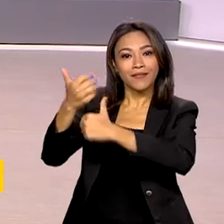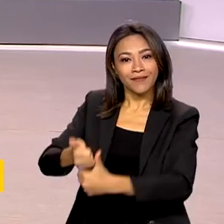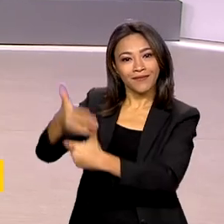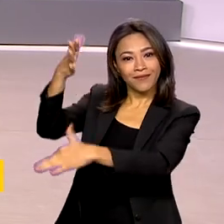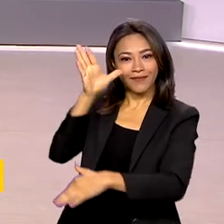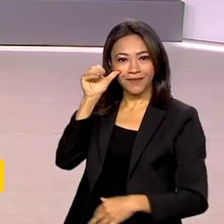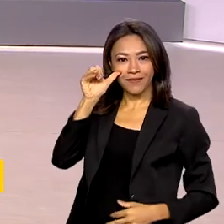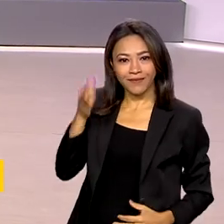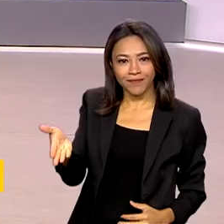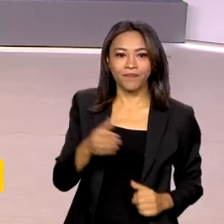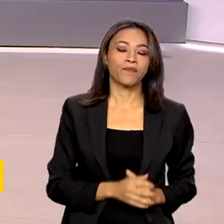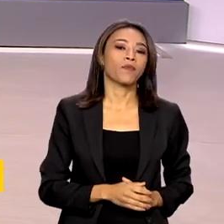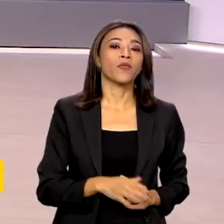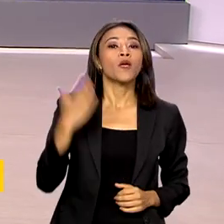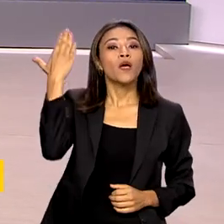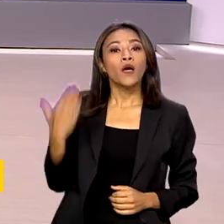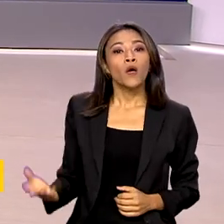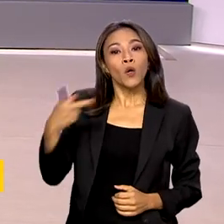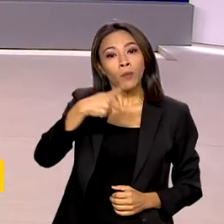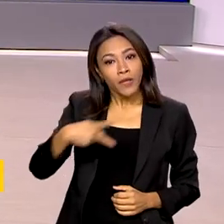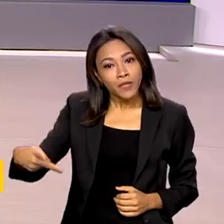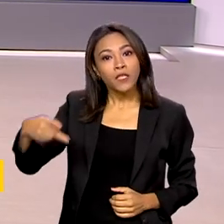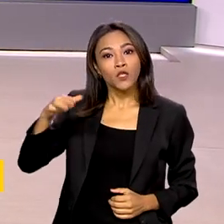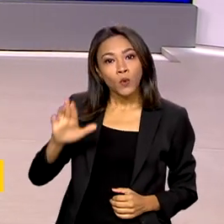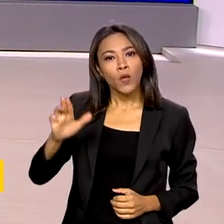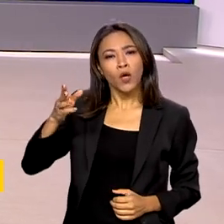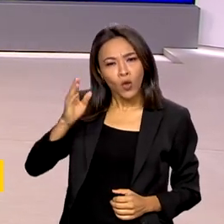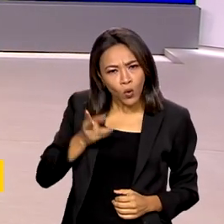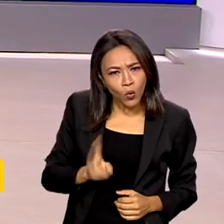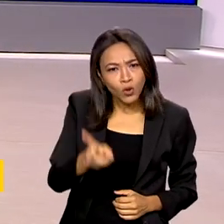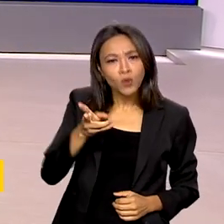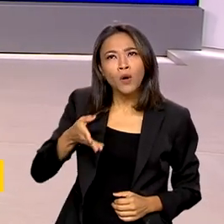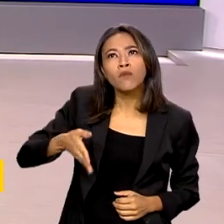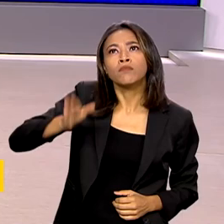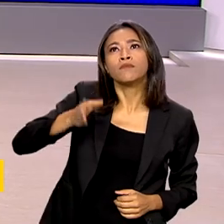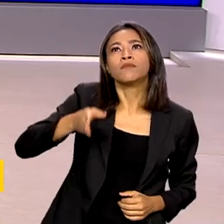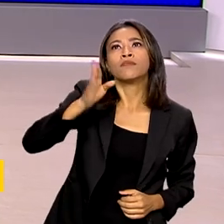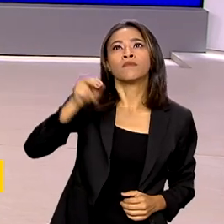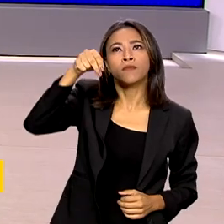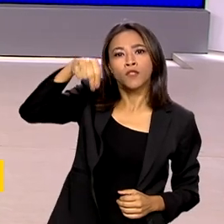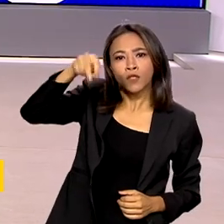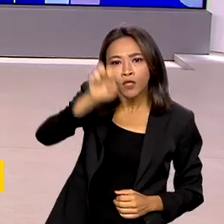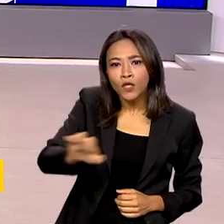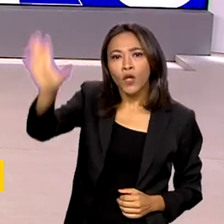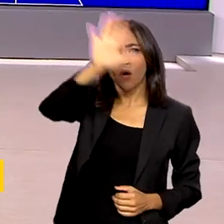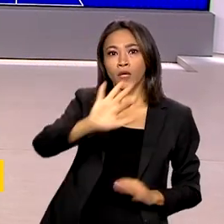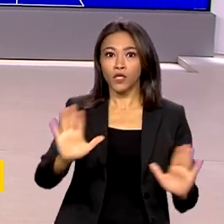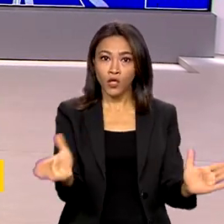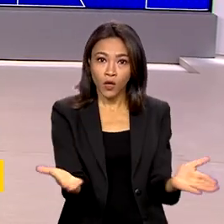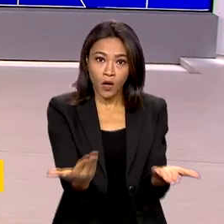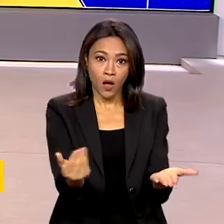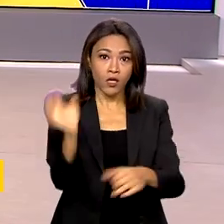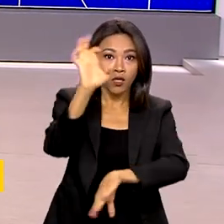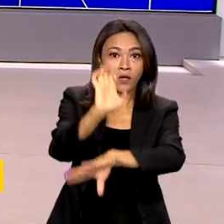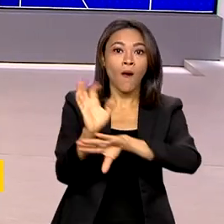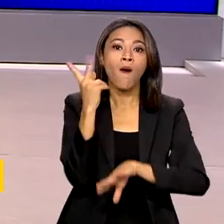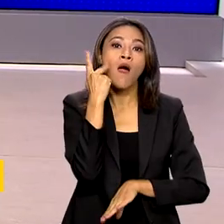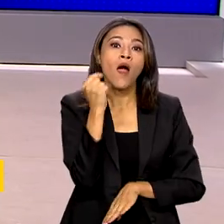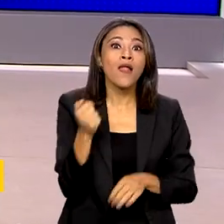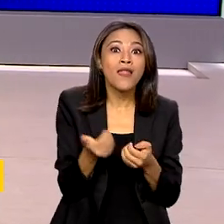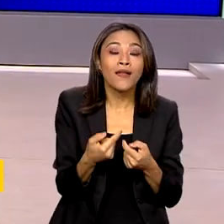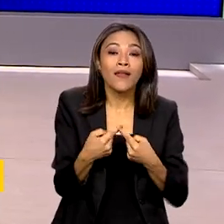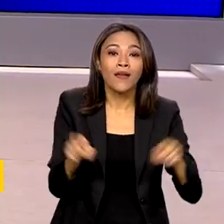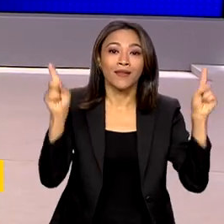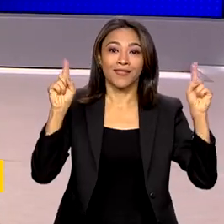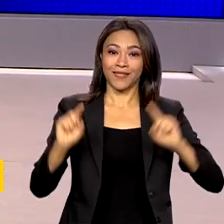O presidente Lula segue em visita pelo Nordeste e hoje em Fortaleza, no Ceará, lança o programa Escolas de